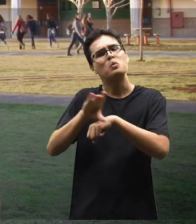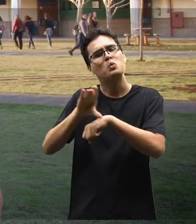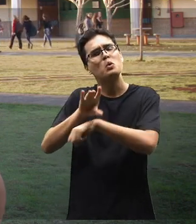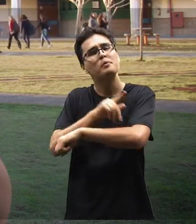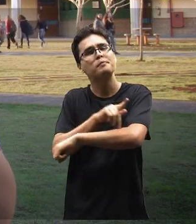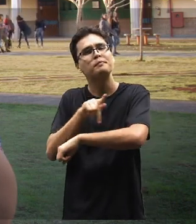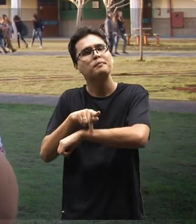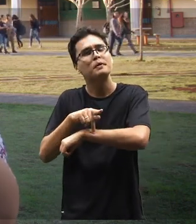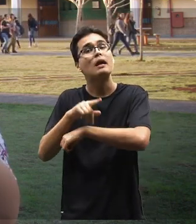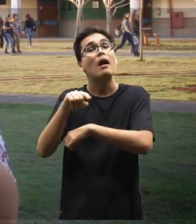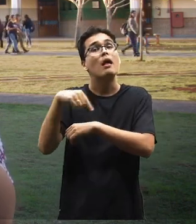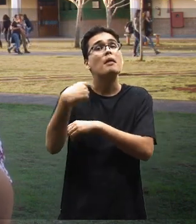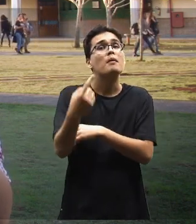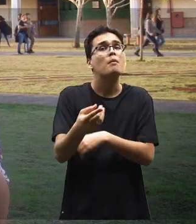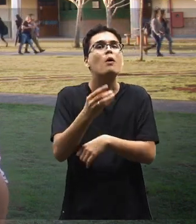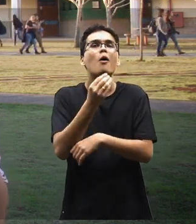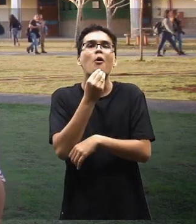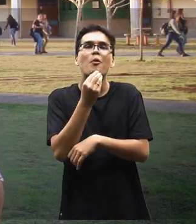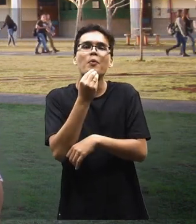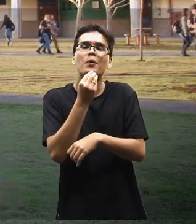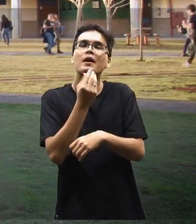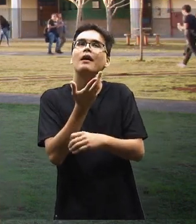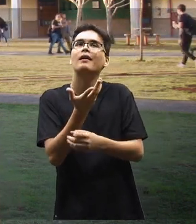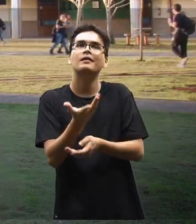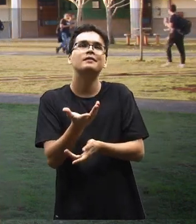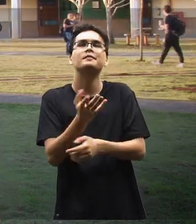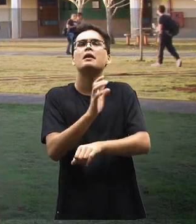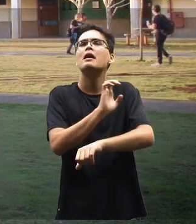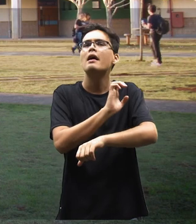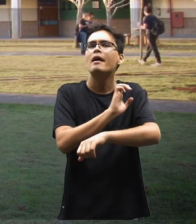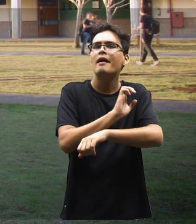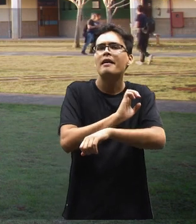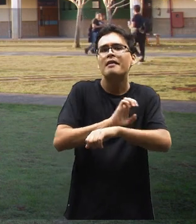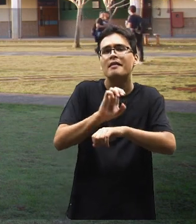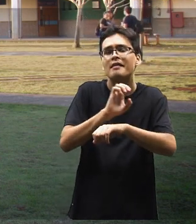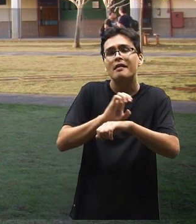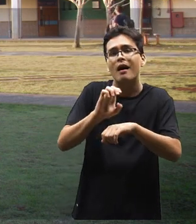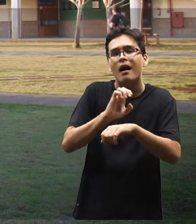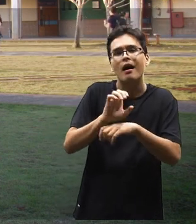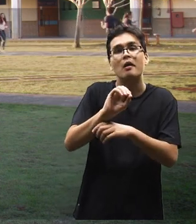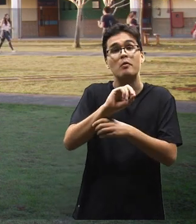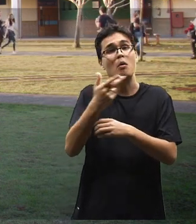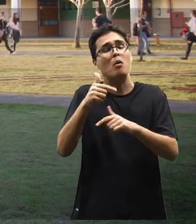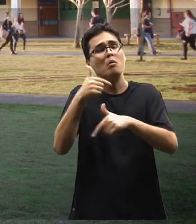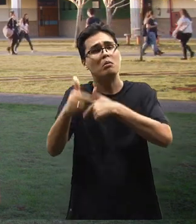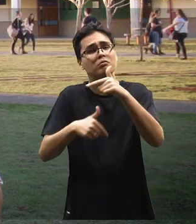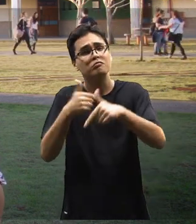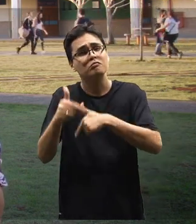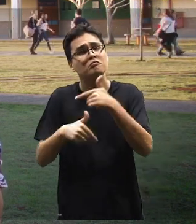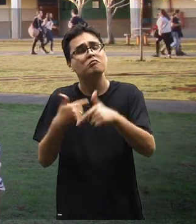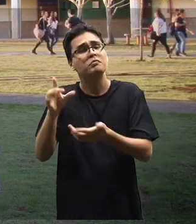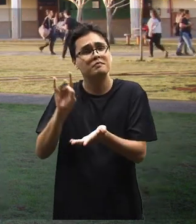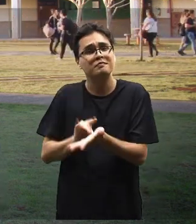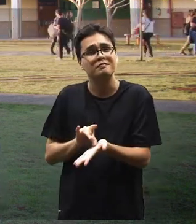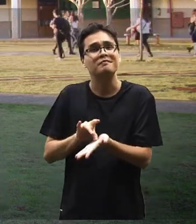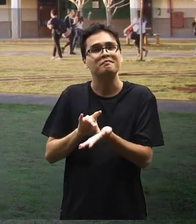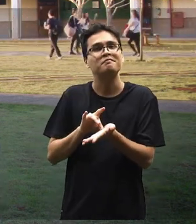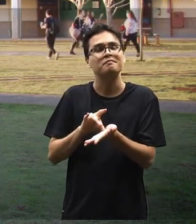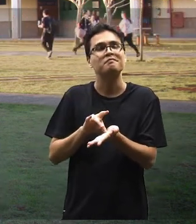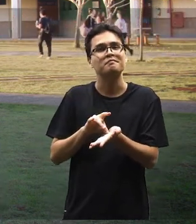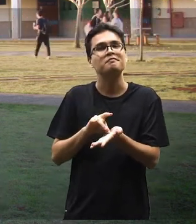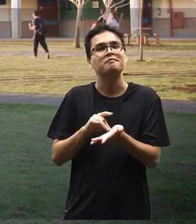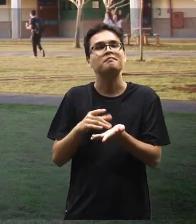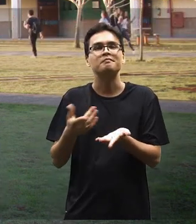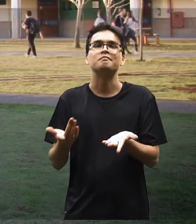pedagogia, essa oportunidade de realizarem o estágio, essa oportunidade de